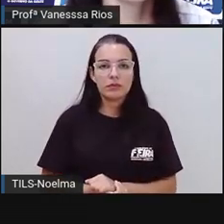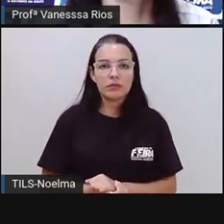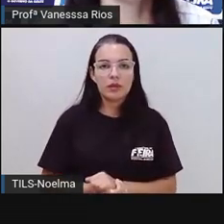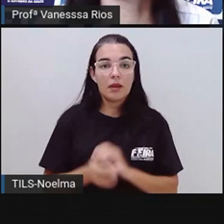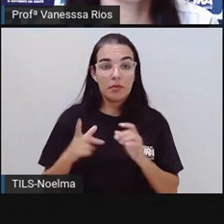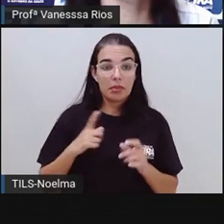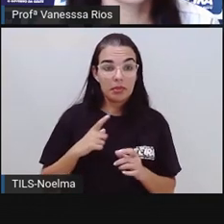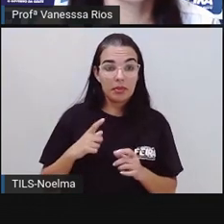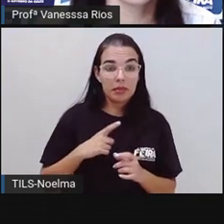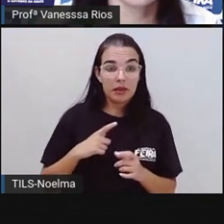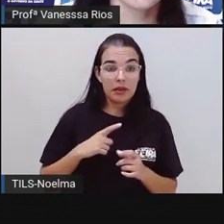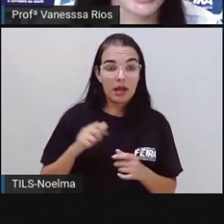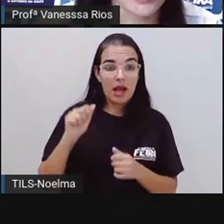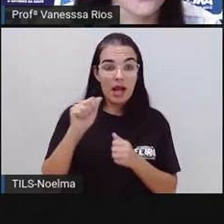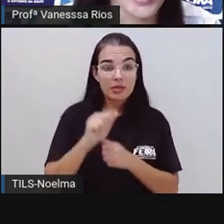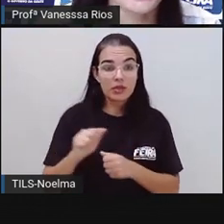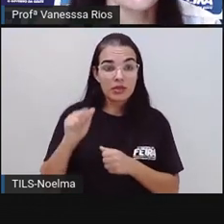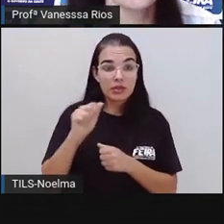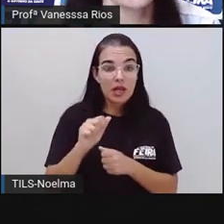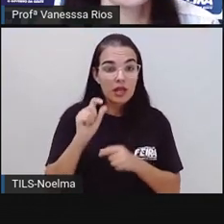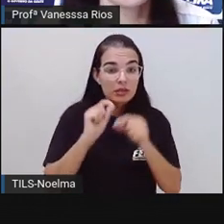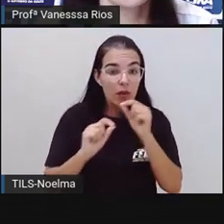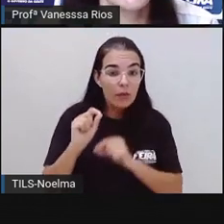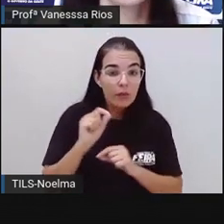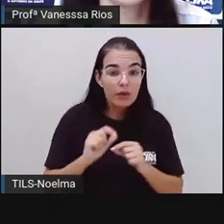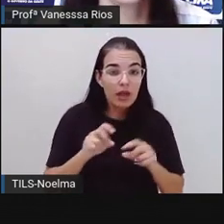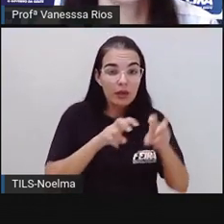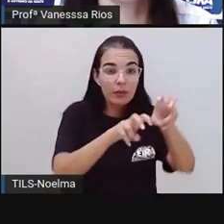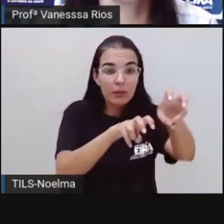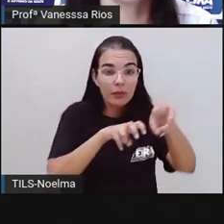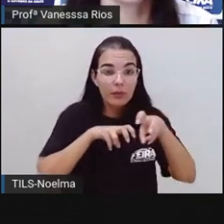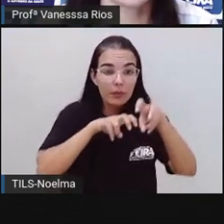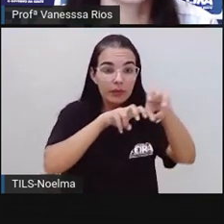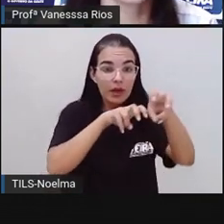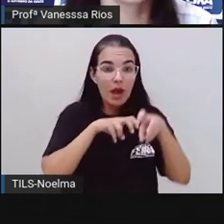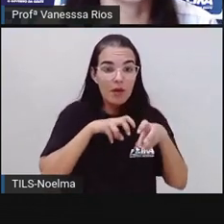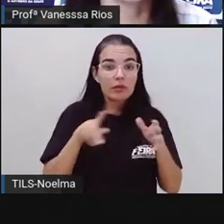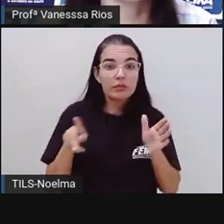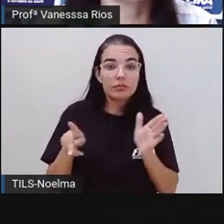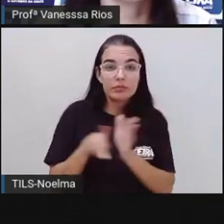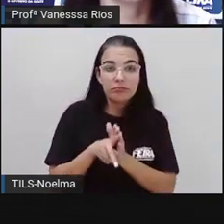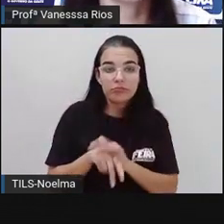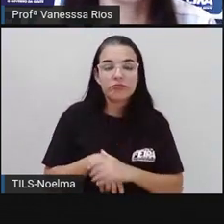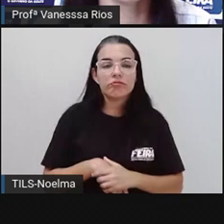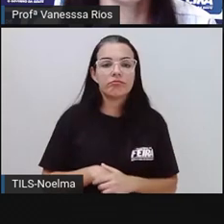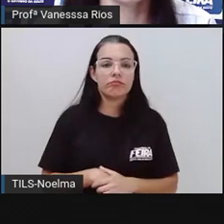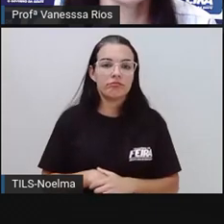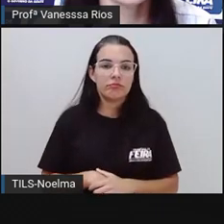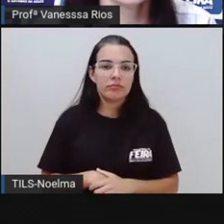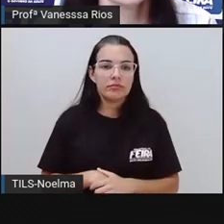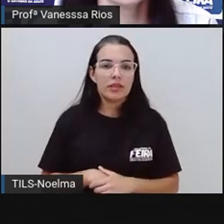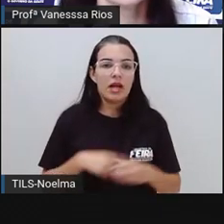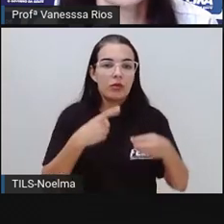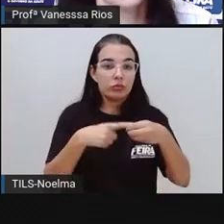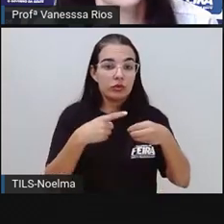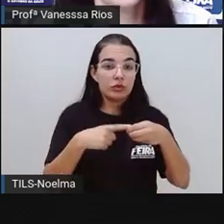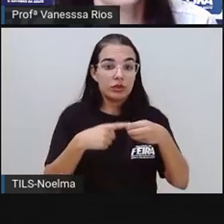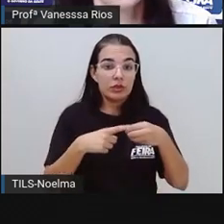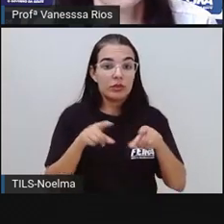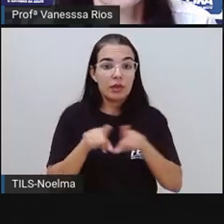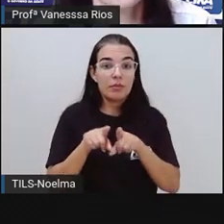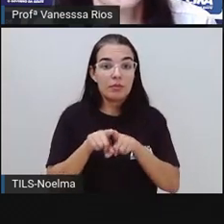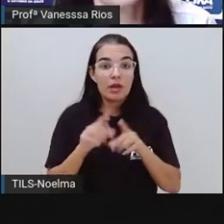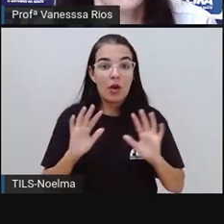Possui uma associação rural, a Associação Rural do Distrito de Ticuaro Sul, e o